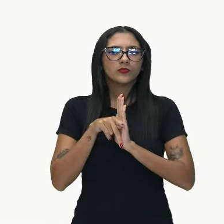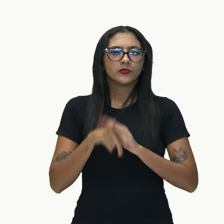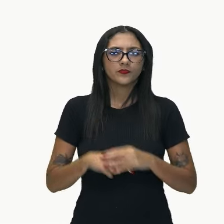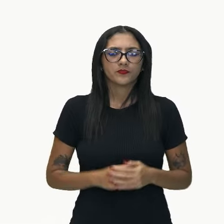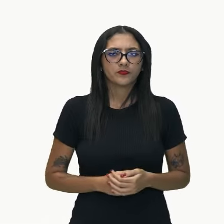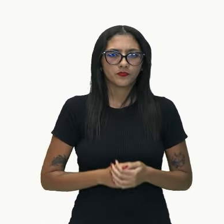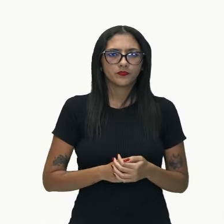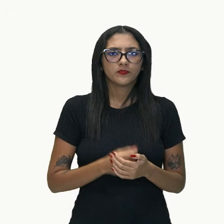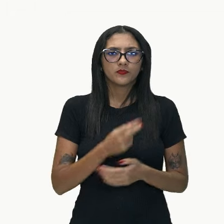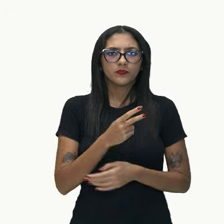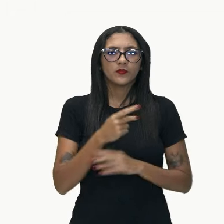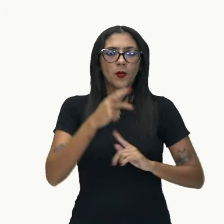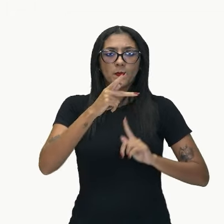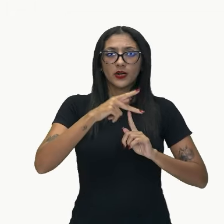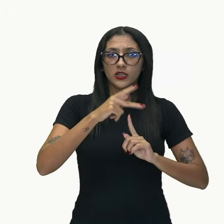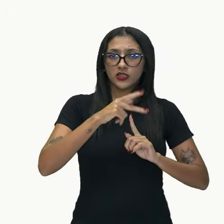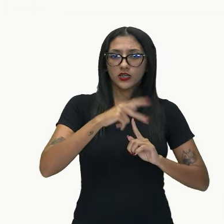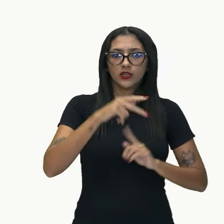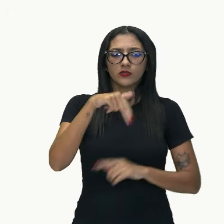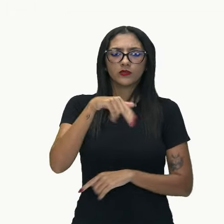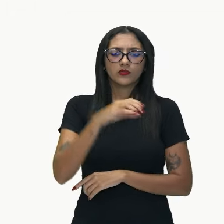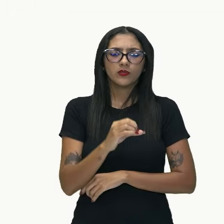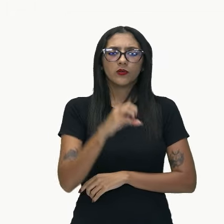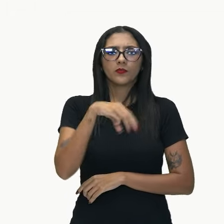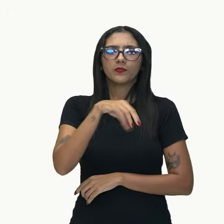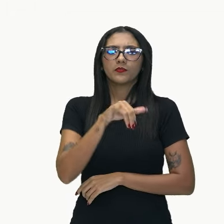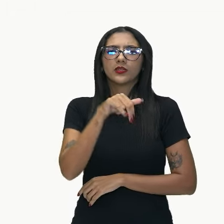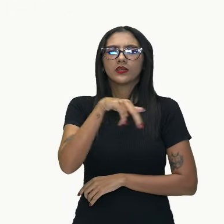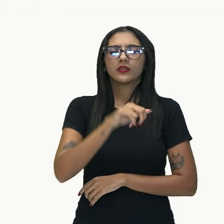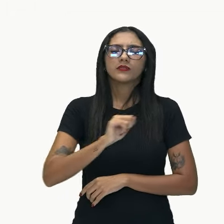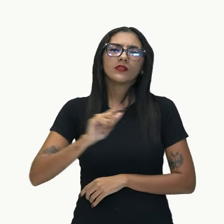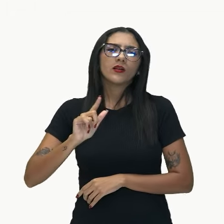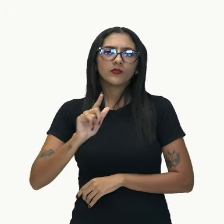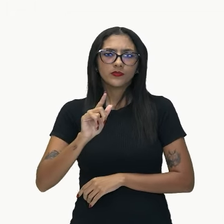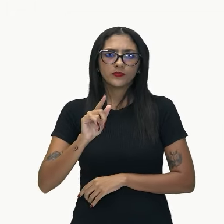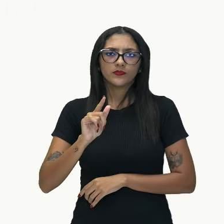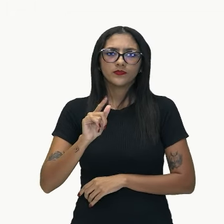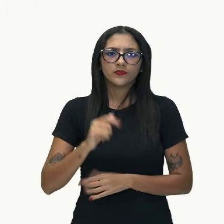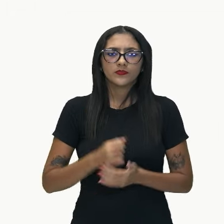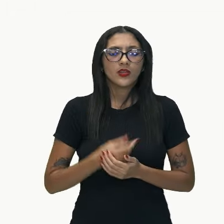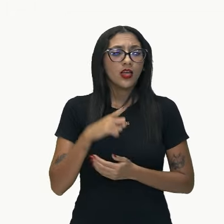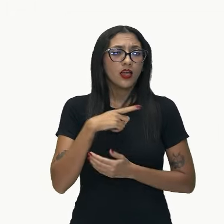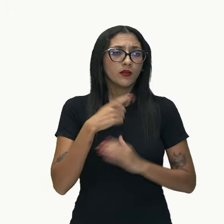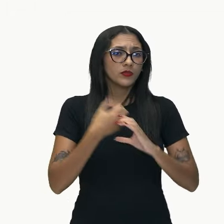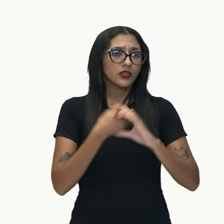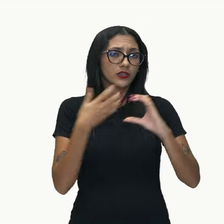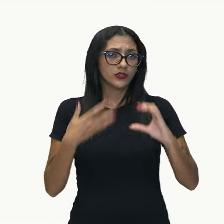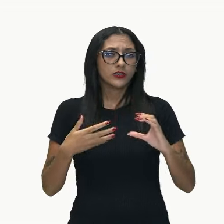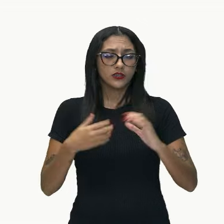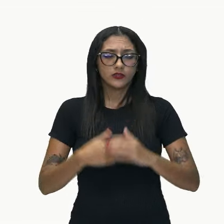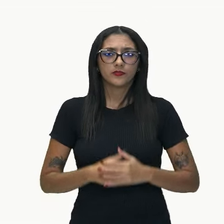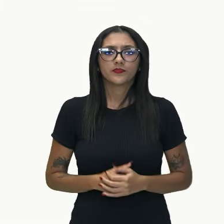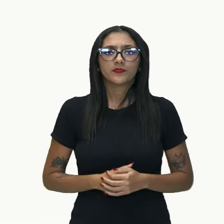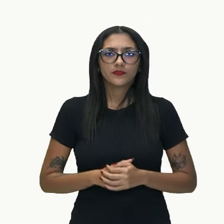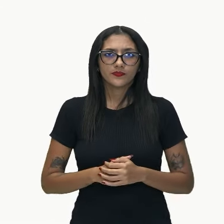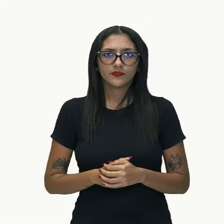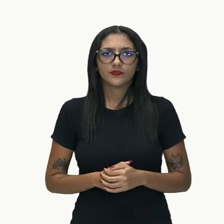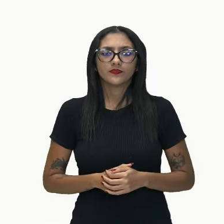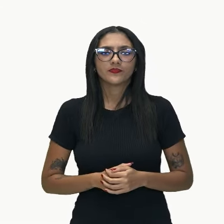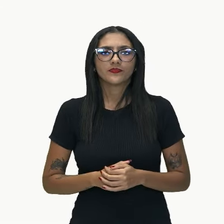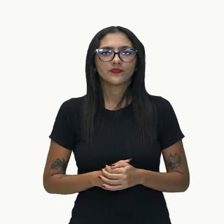nominal, tá? Então, o que aconteceu aqui? Eu tenho